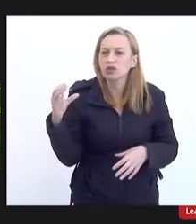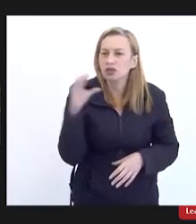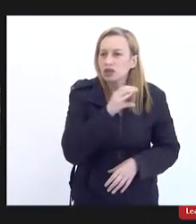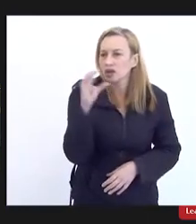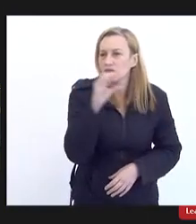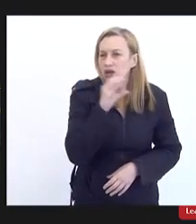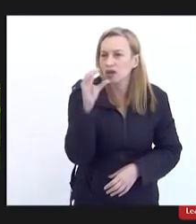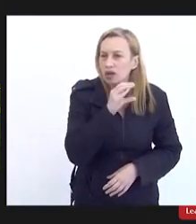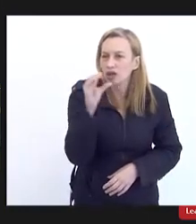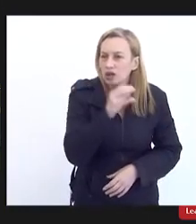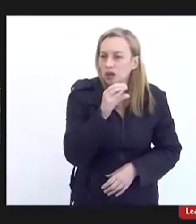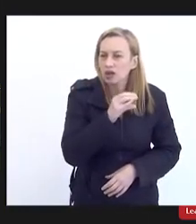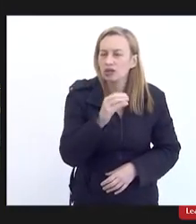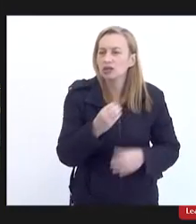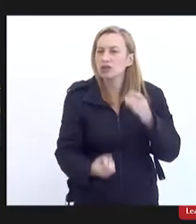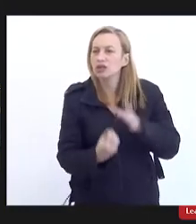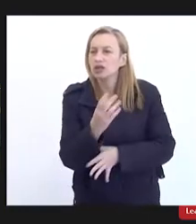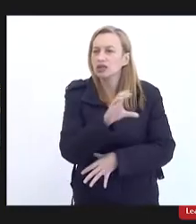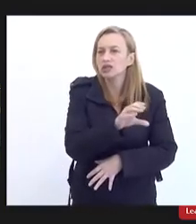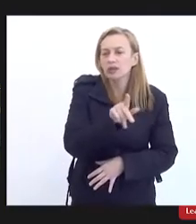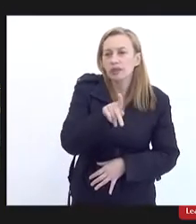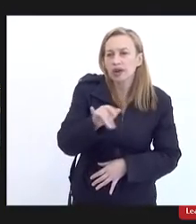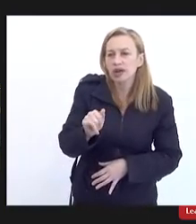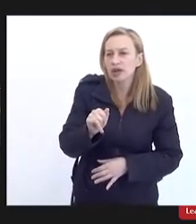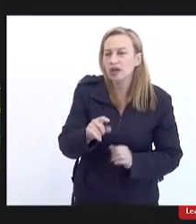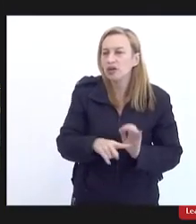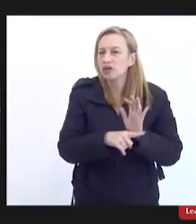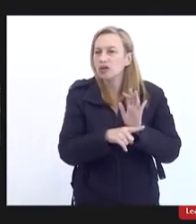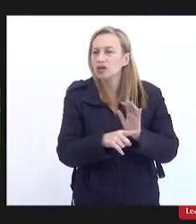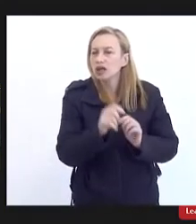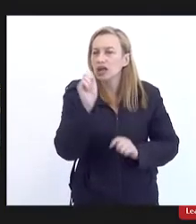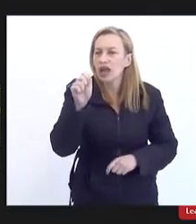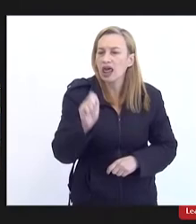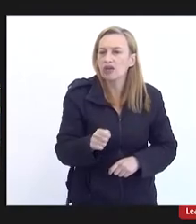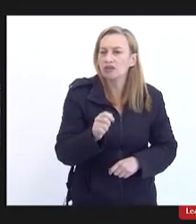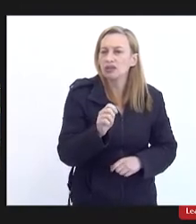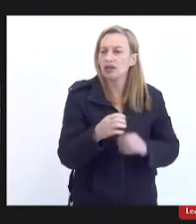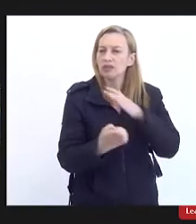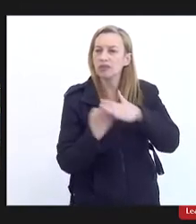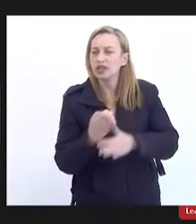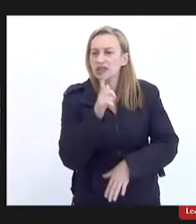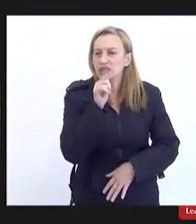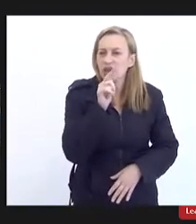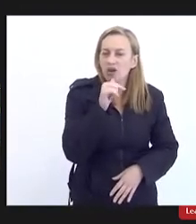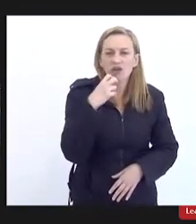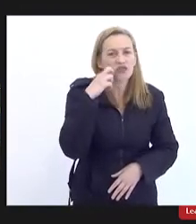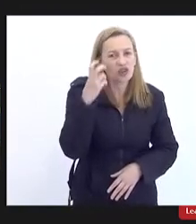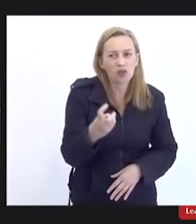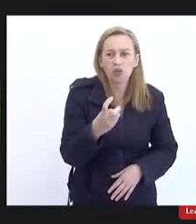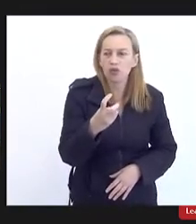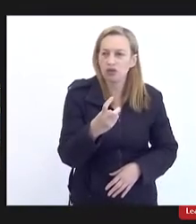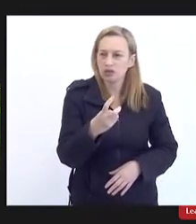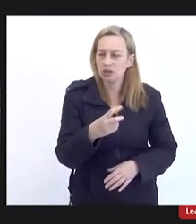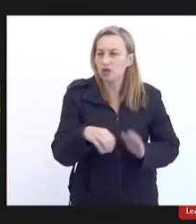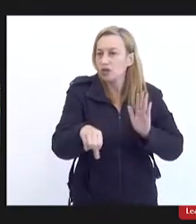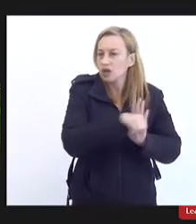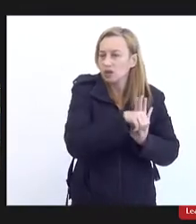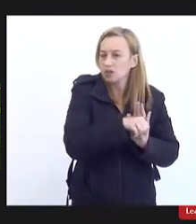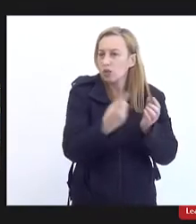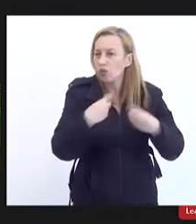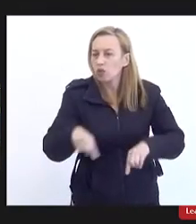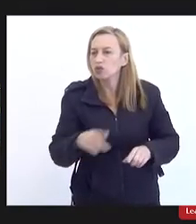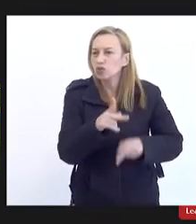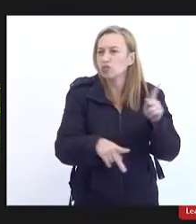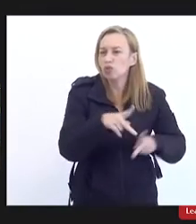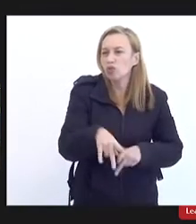que seja instaurada a CPI do leilão da CEDAI porque o leilão da CEDAI é uma vergonha é um crime contra o povo do Rio de Janeiro o professor Imatea falou